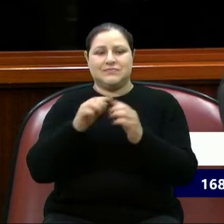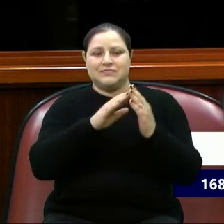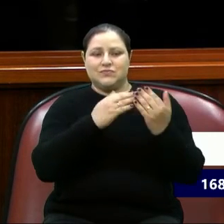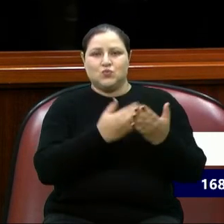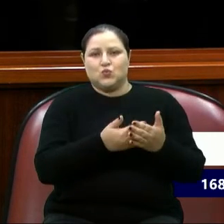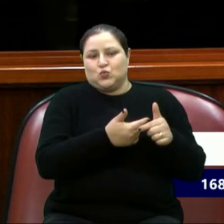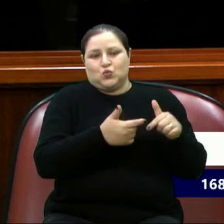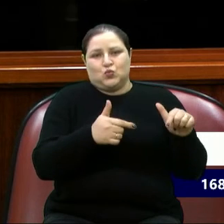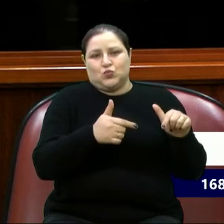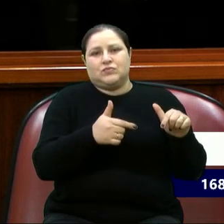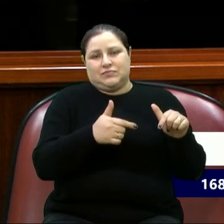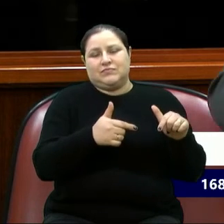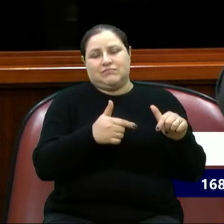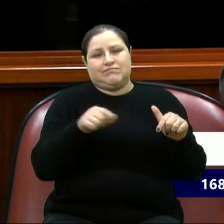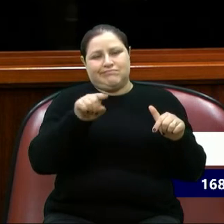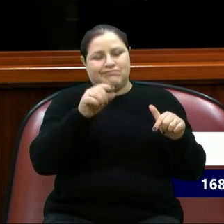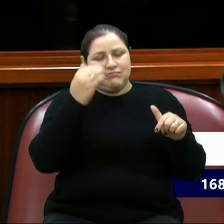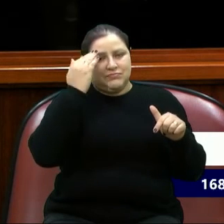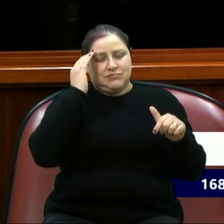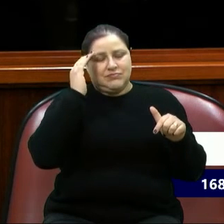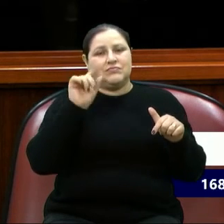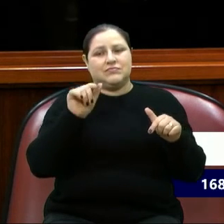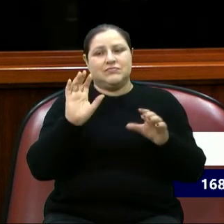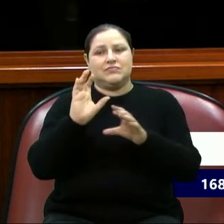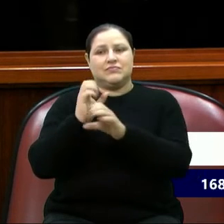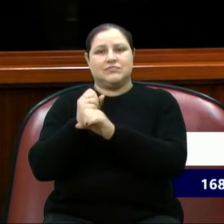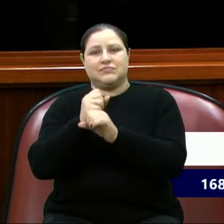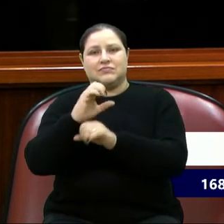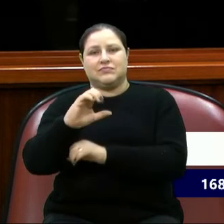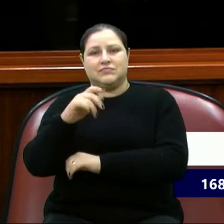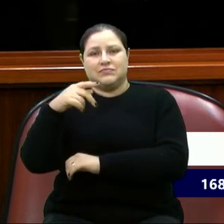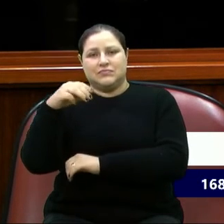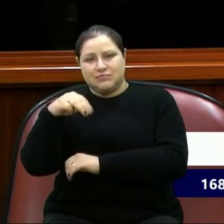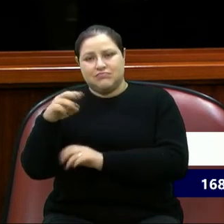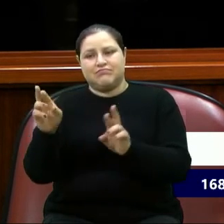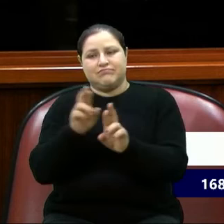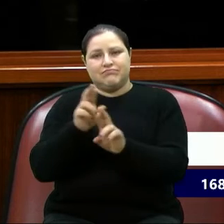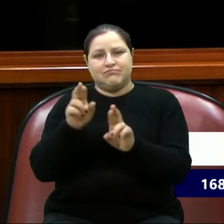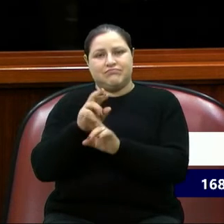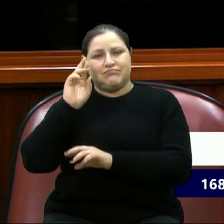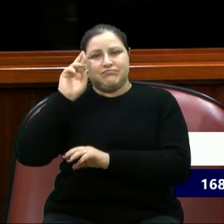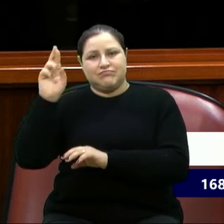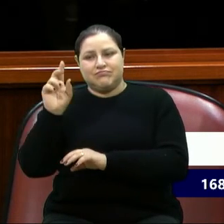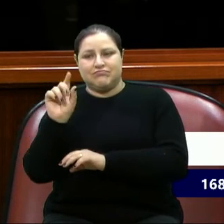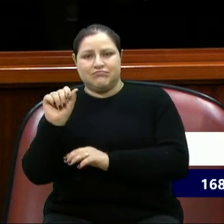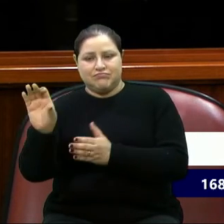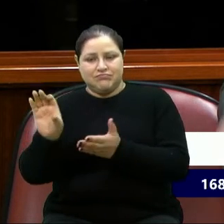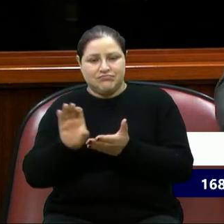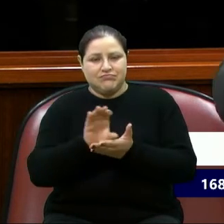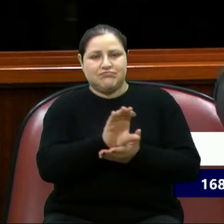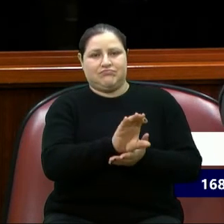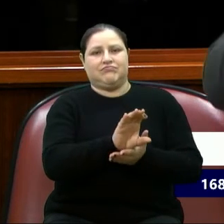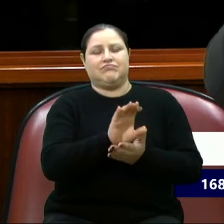não têm, até para os colegas entenderem. Então, nessa relação dos CPMs com as direções, esses recursos vão ser alocados aí